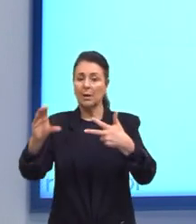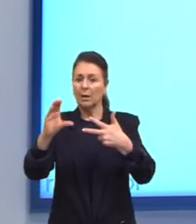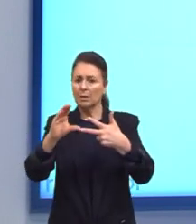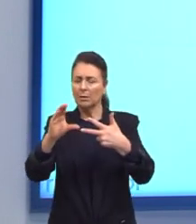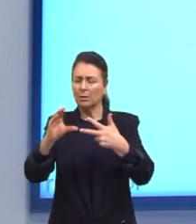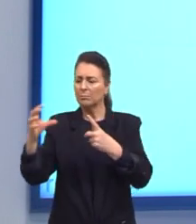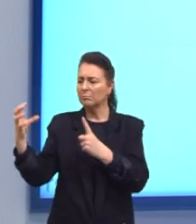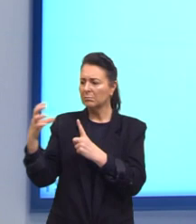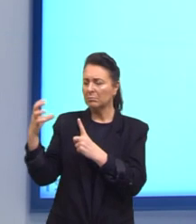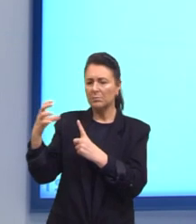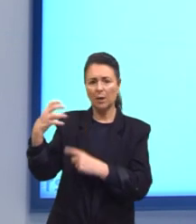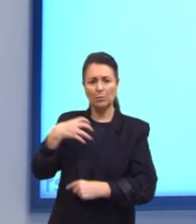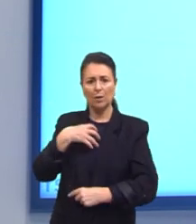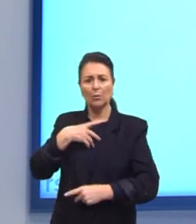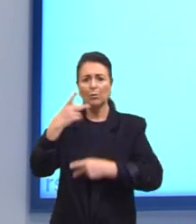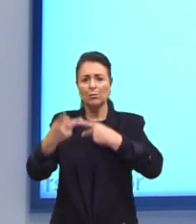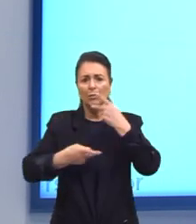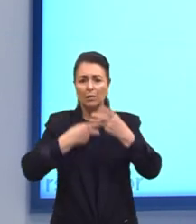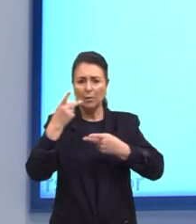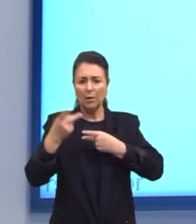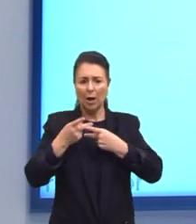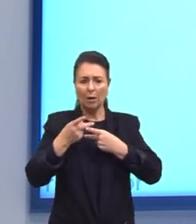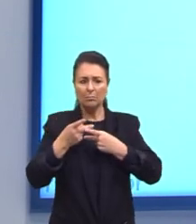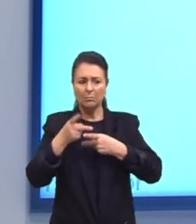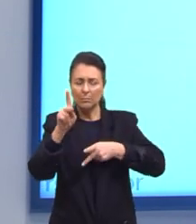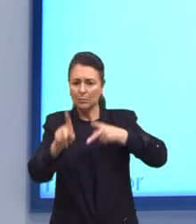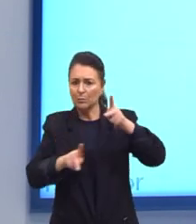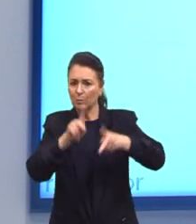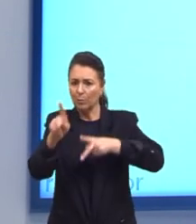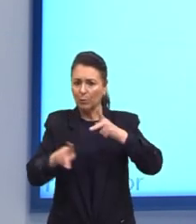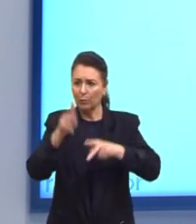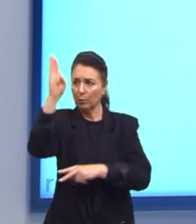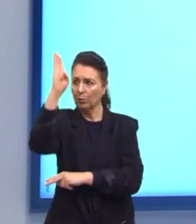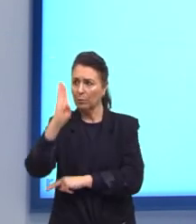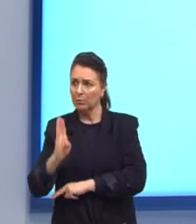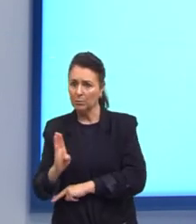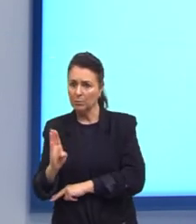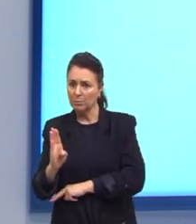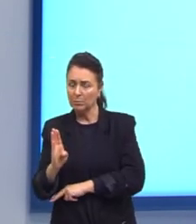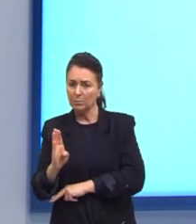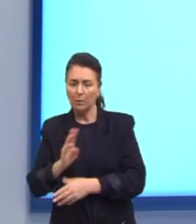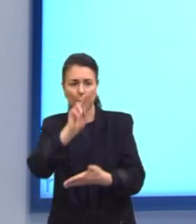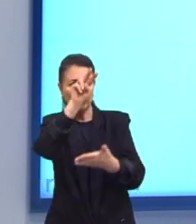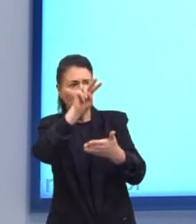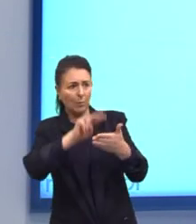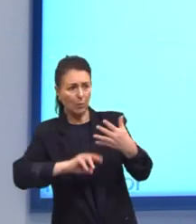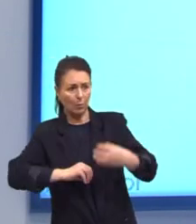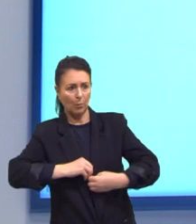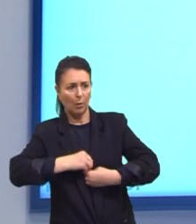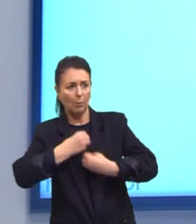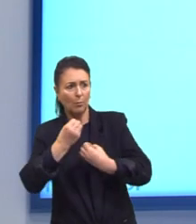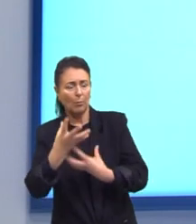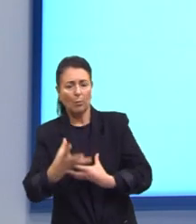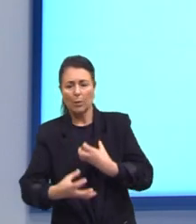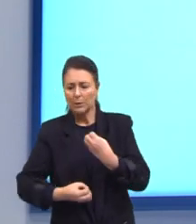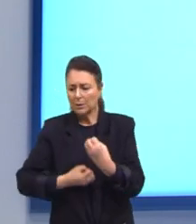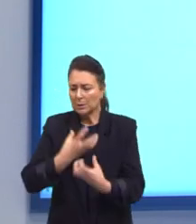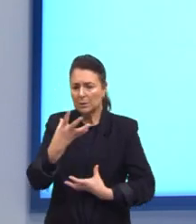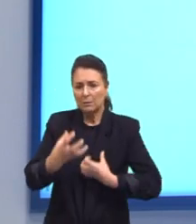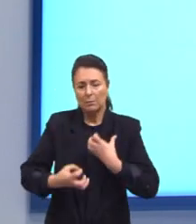a maneira de falar do povo brasileiro? Será que por eu ler uma poesia Com essa